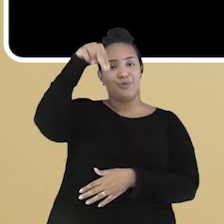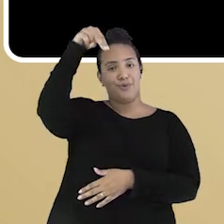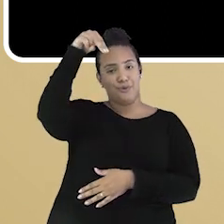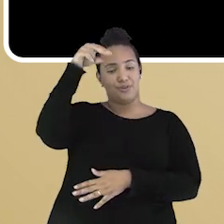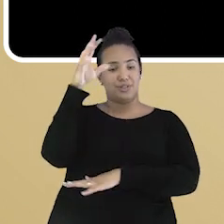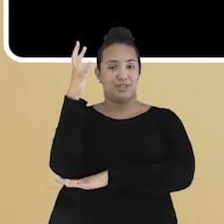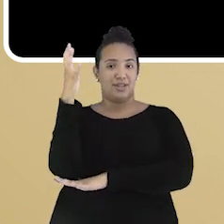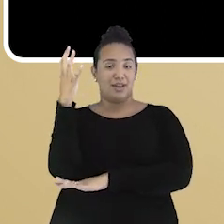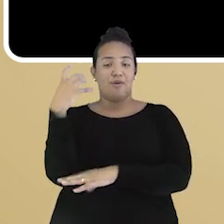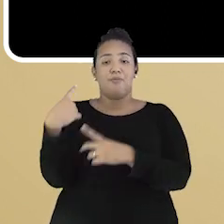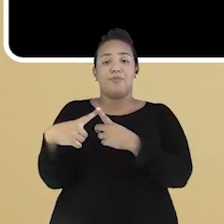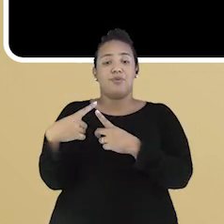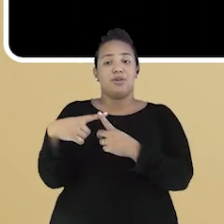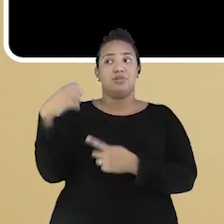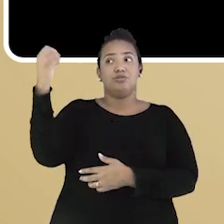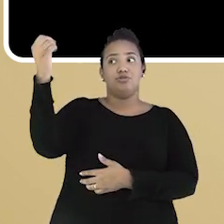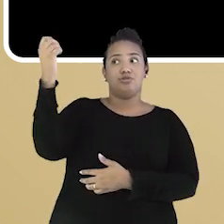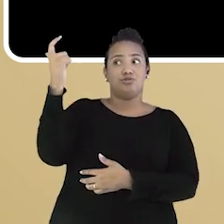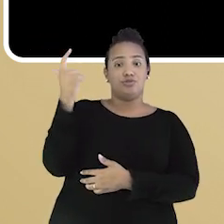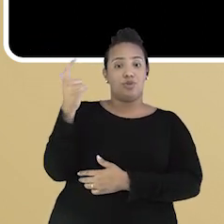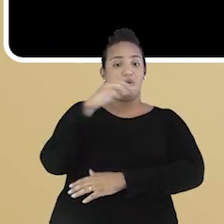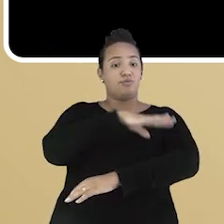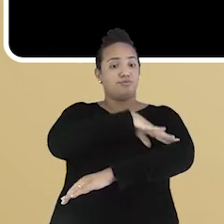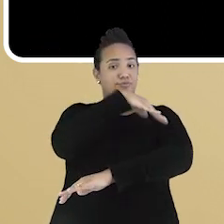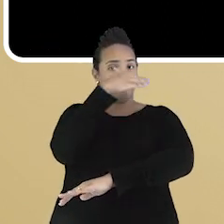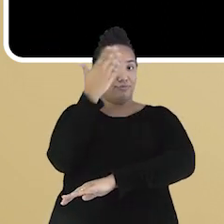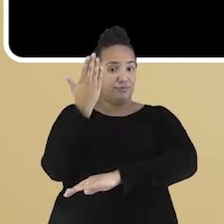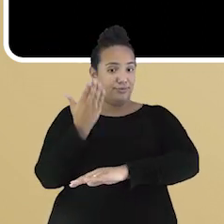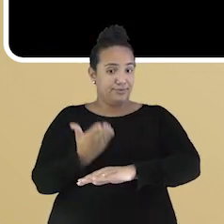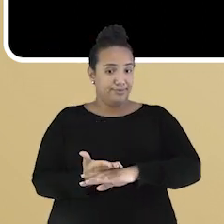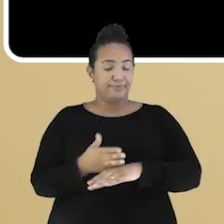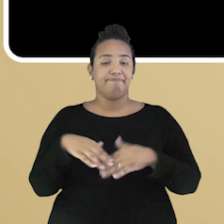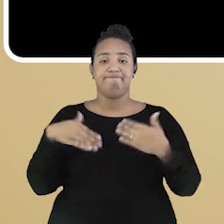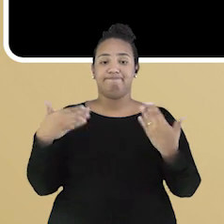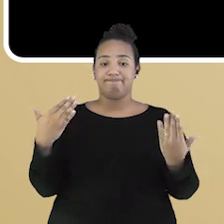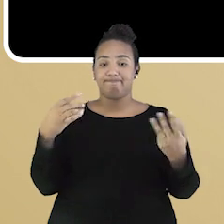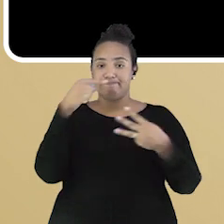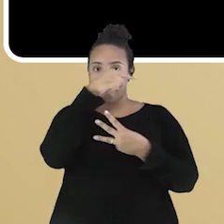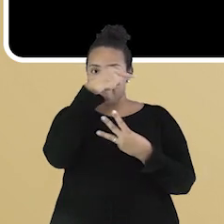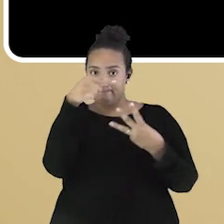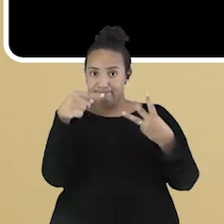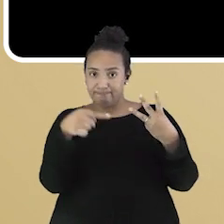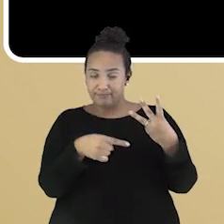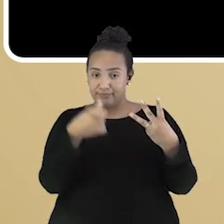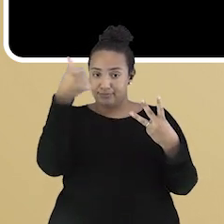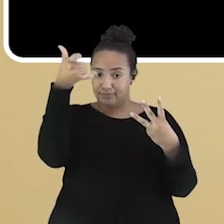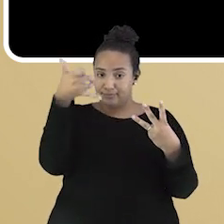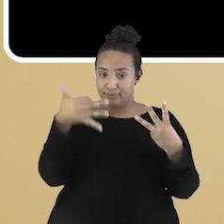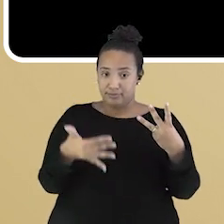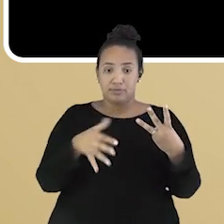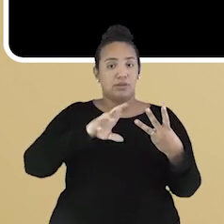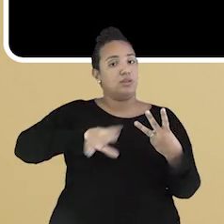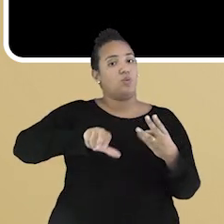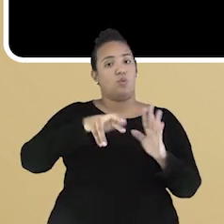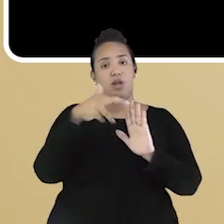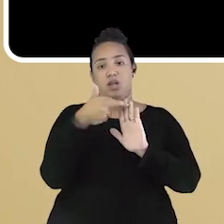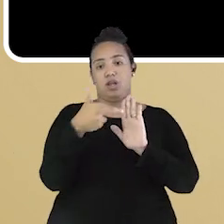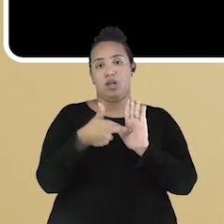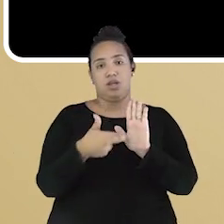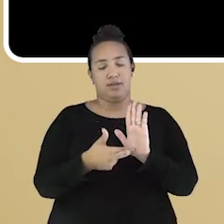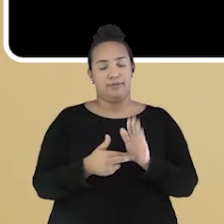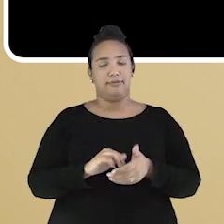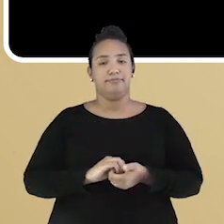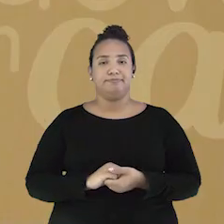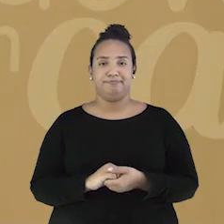quantidade de sol. Vale lembrar que essas três coisas que eu citei para vocês não são uma regra na